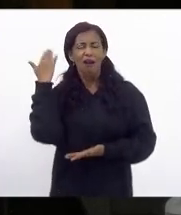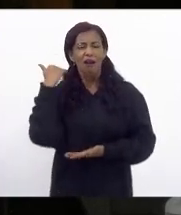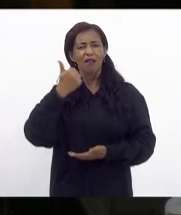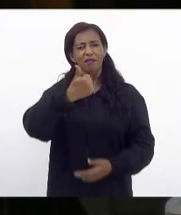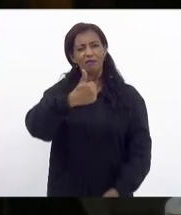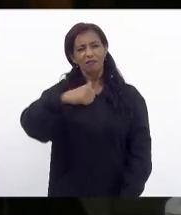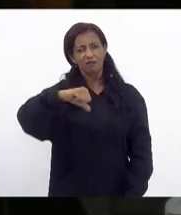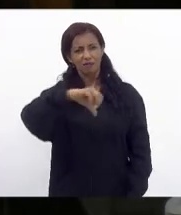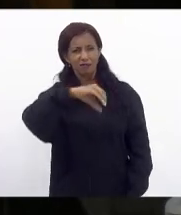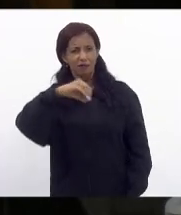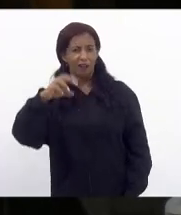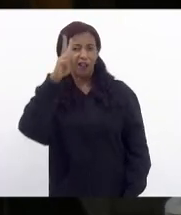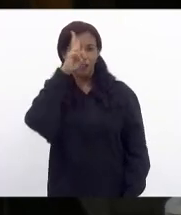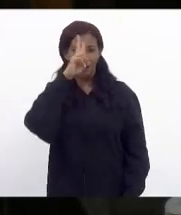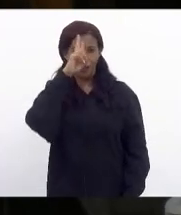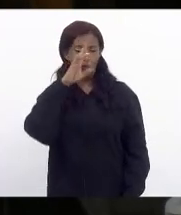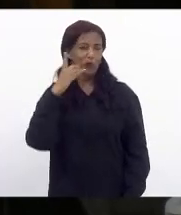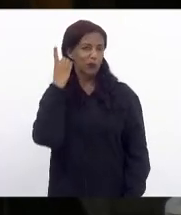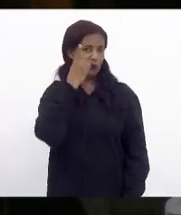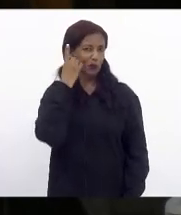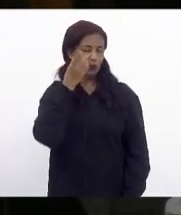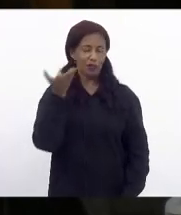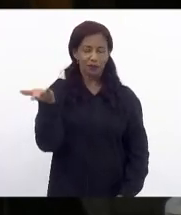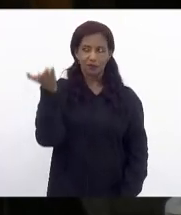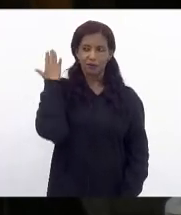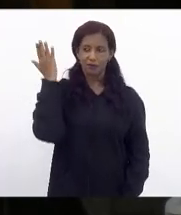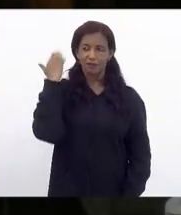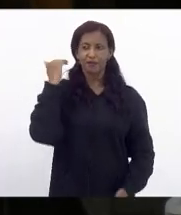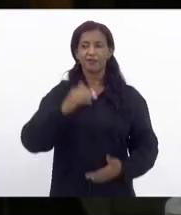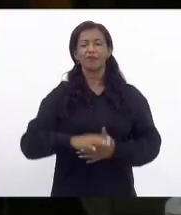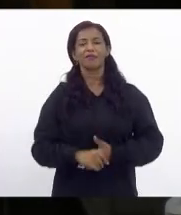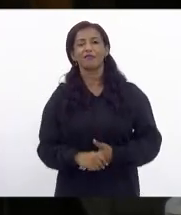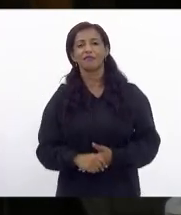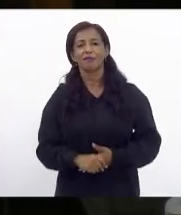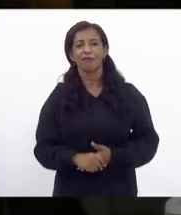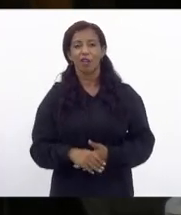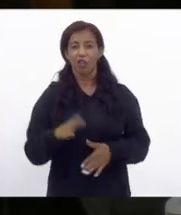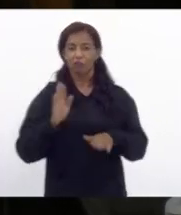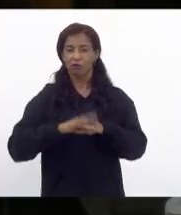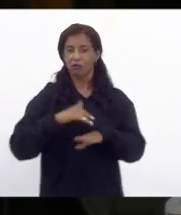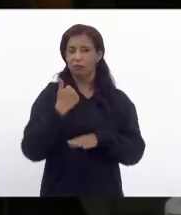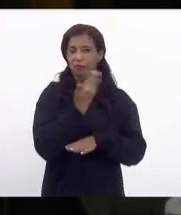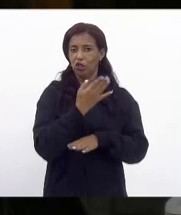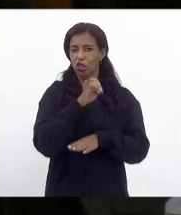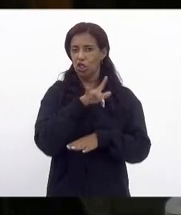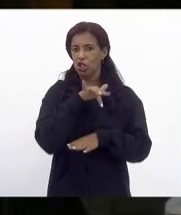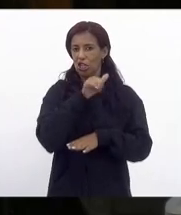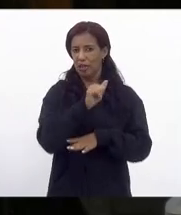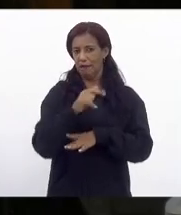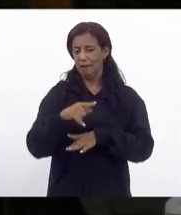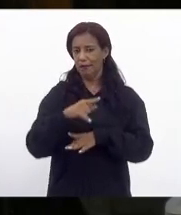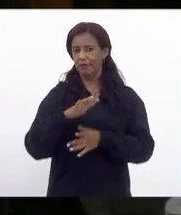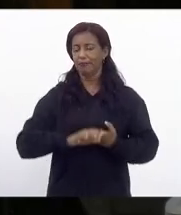eu me lembro que um deputado da época de esquerda bem radical